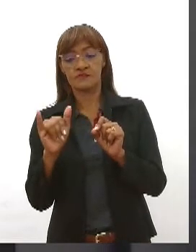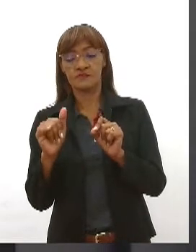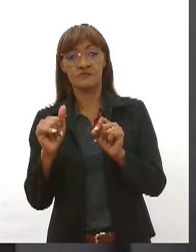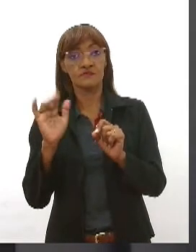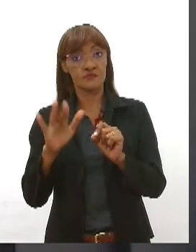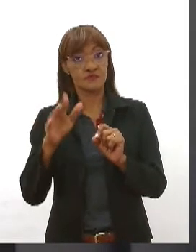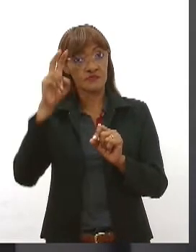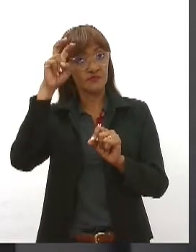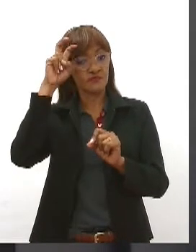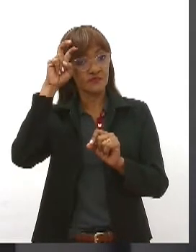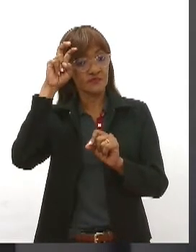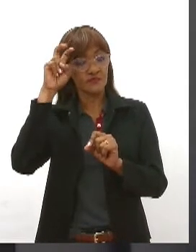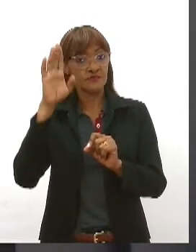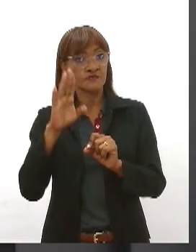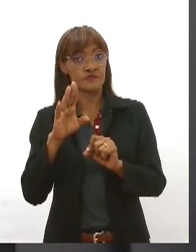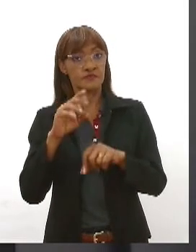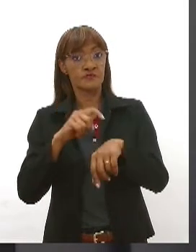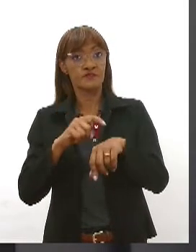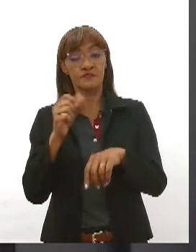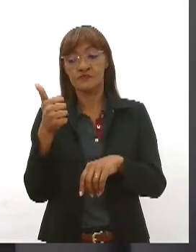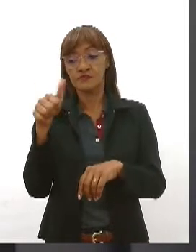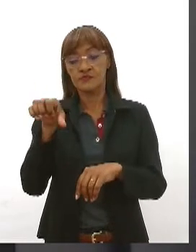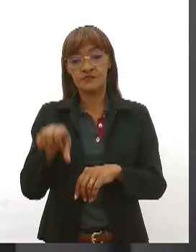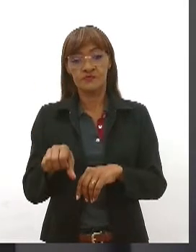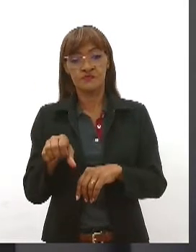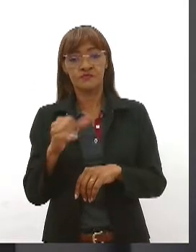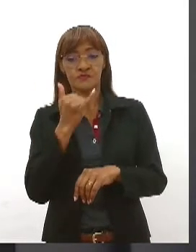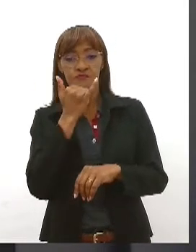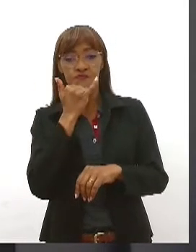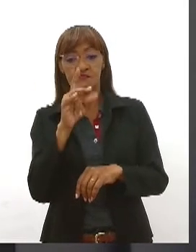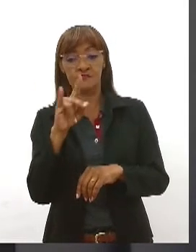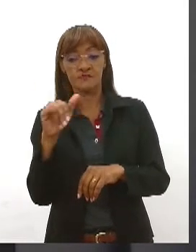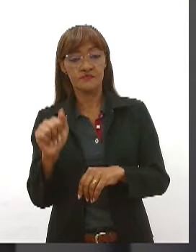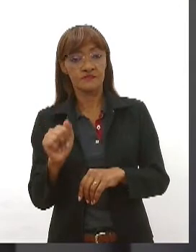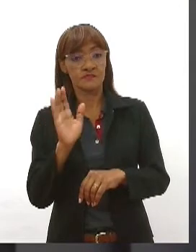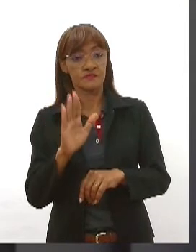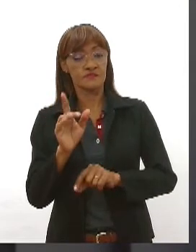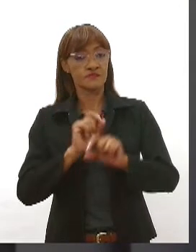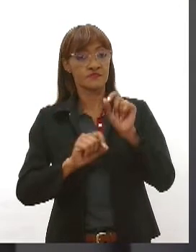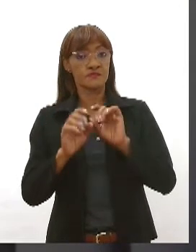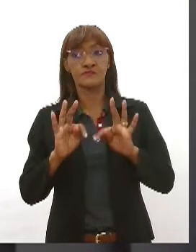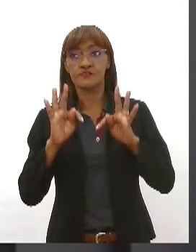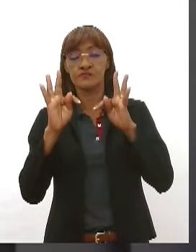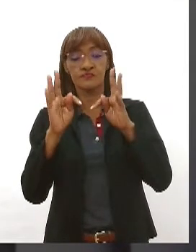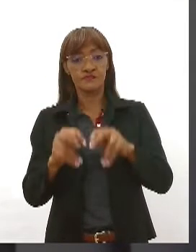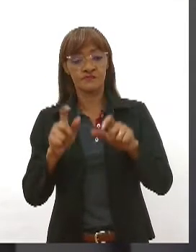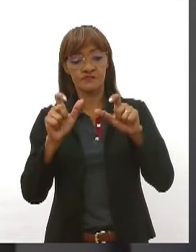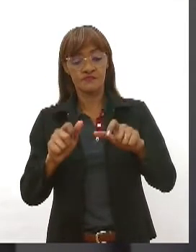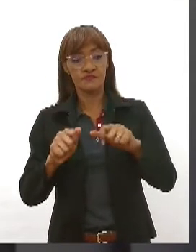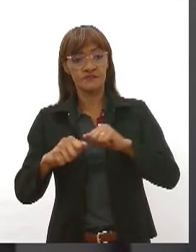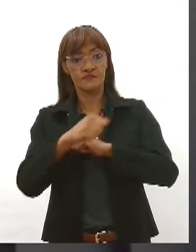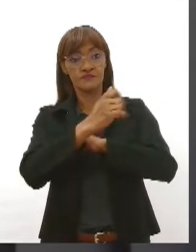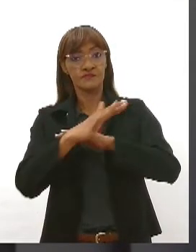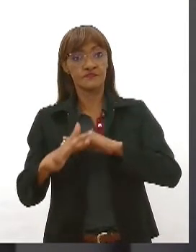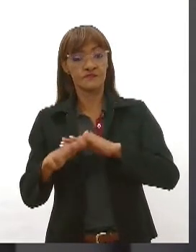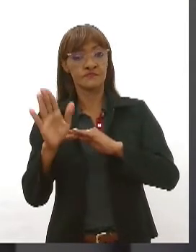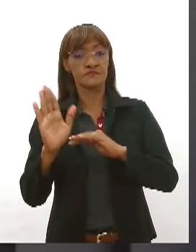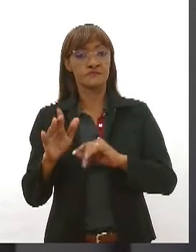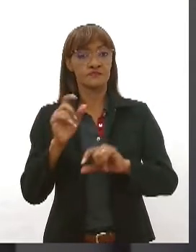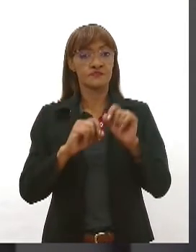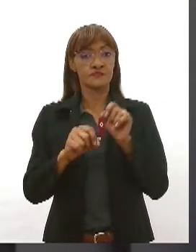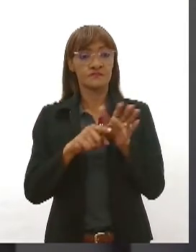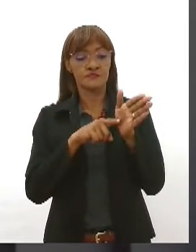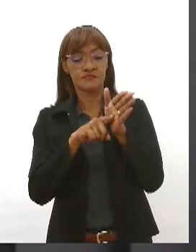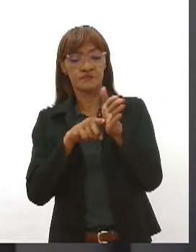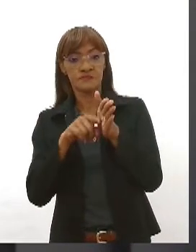19, uma inspeção técnica em toda a zona de expansão para identificar os dutos operados pela Petrobras